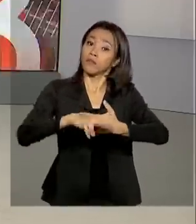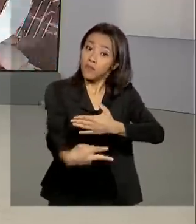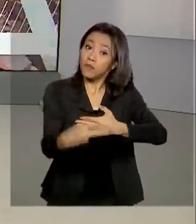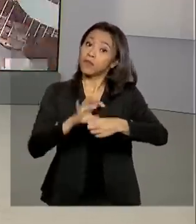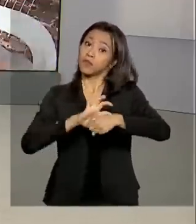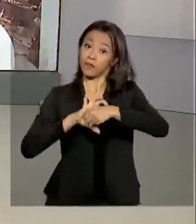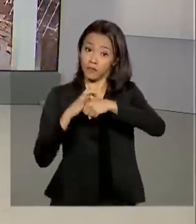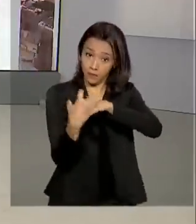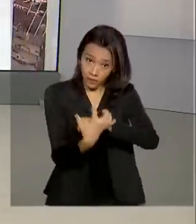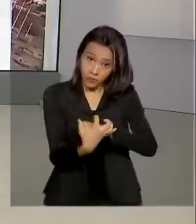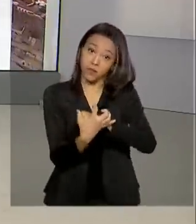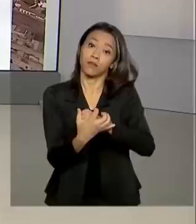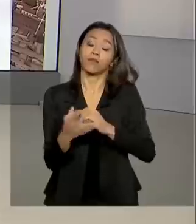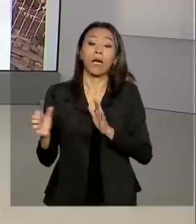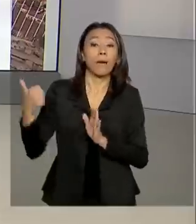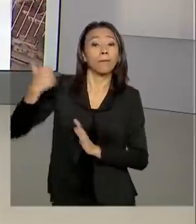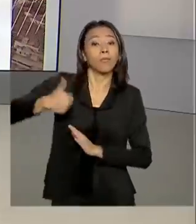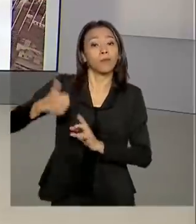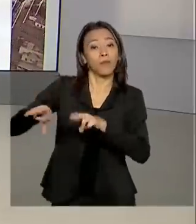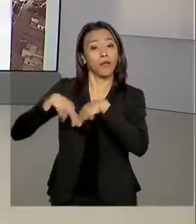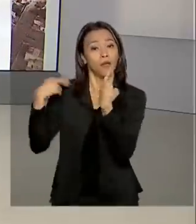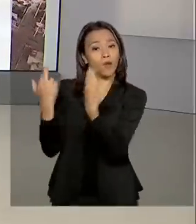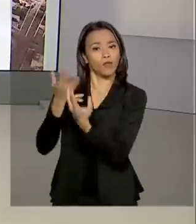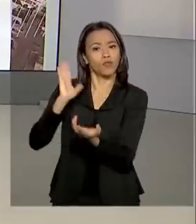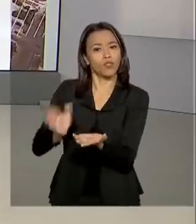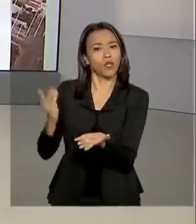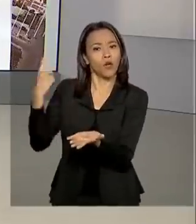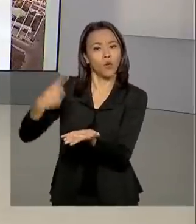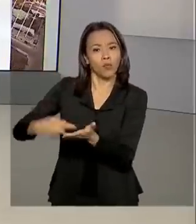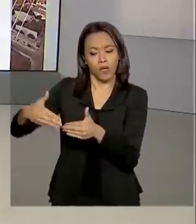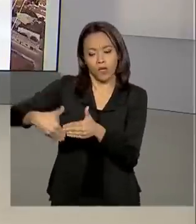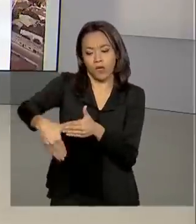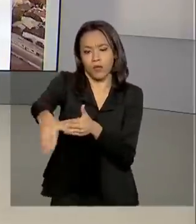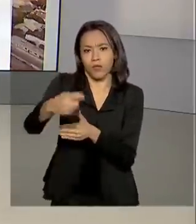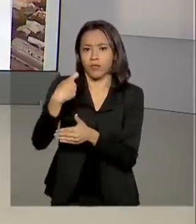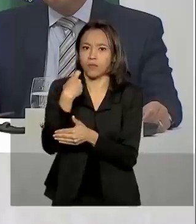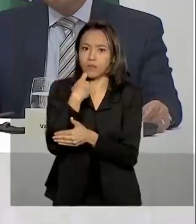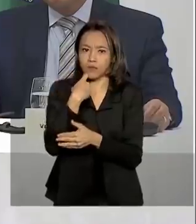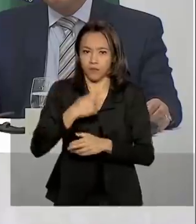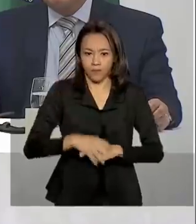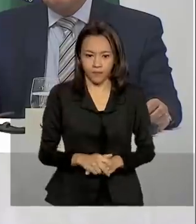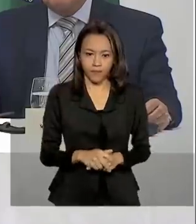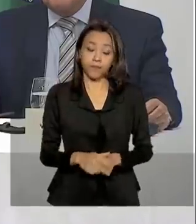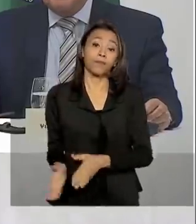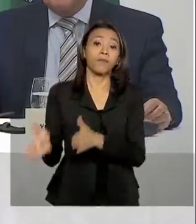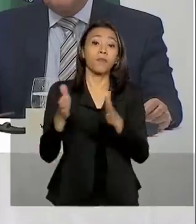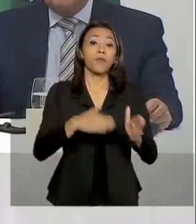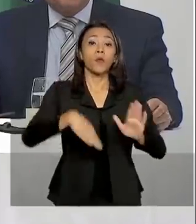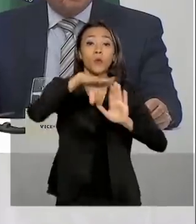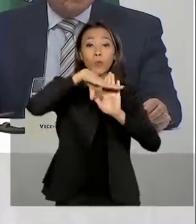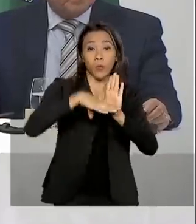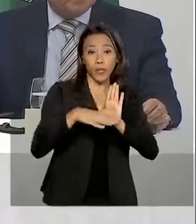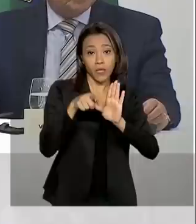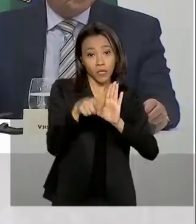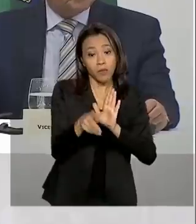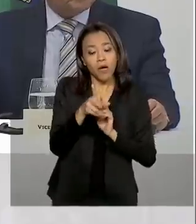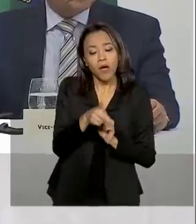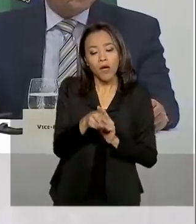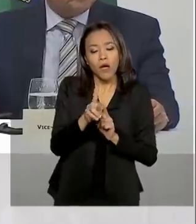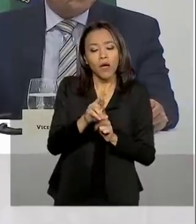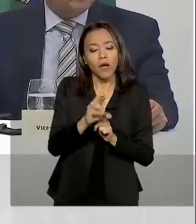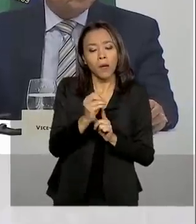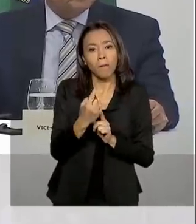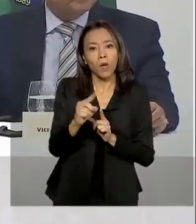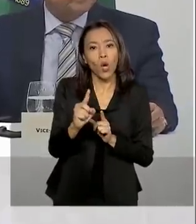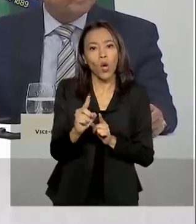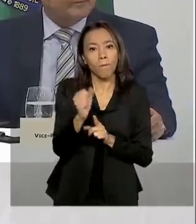novo coronavírus. A primeira reunião já está marcada para sexta-feira. O programa ProBrasil foi apresentado nesta